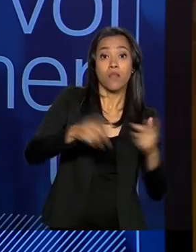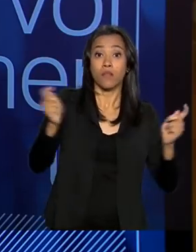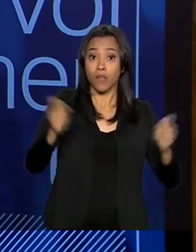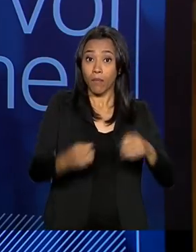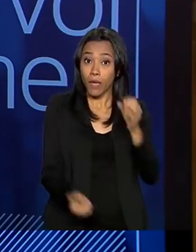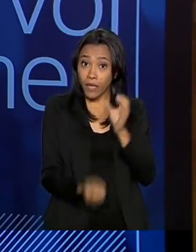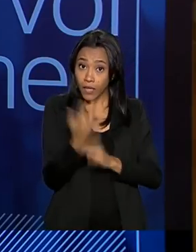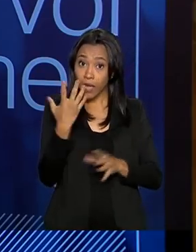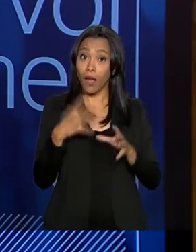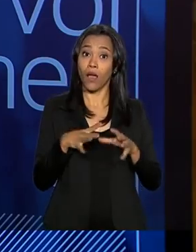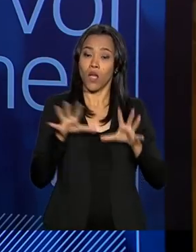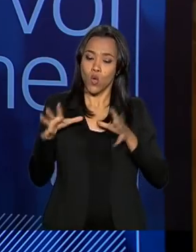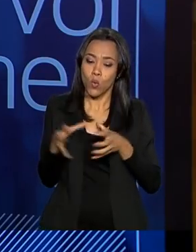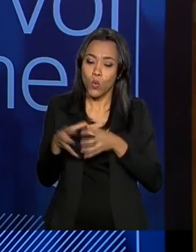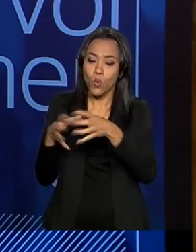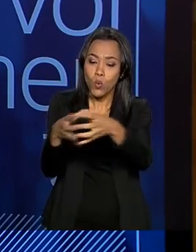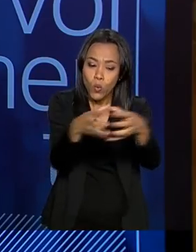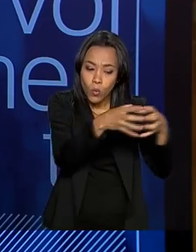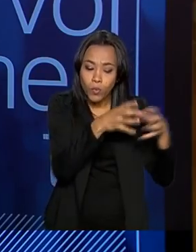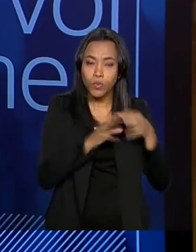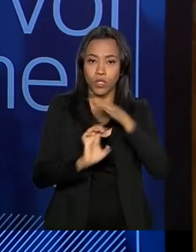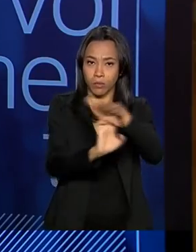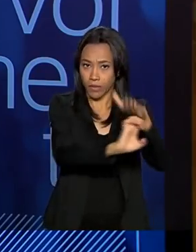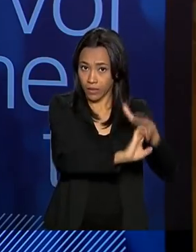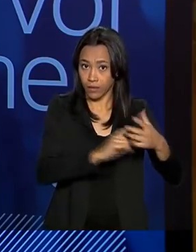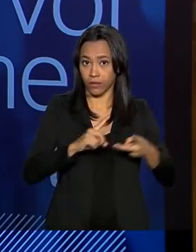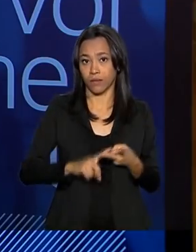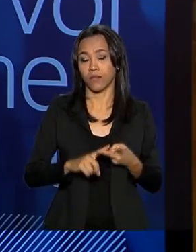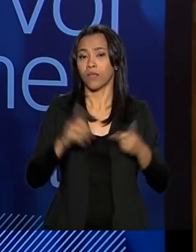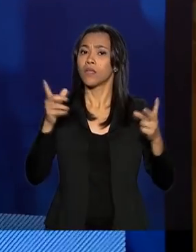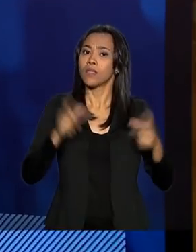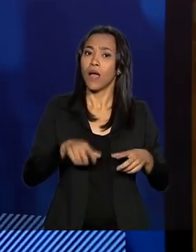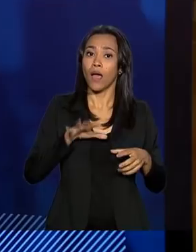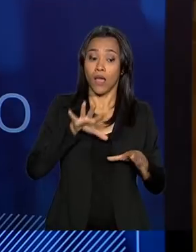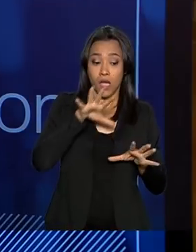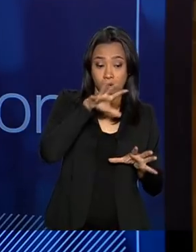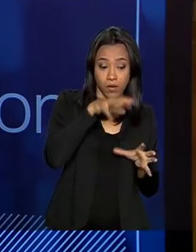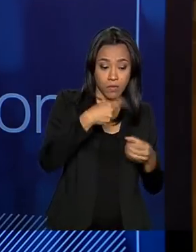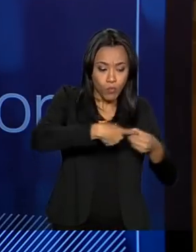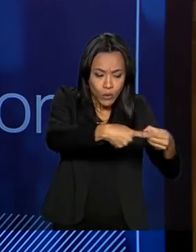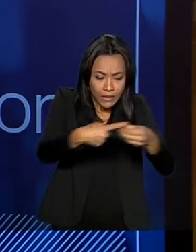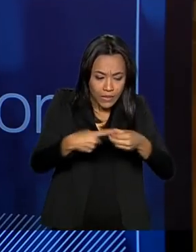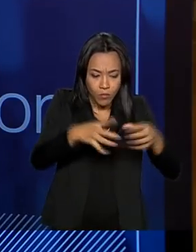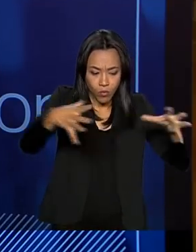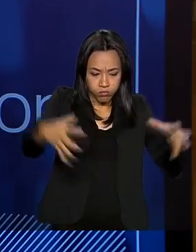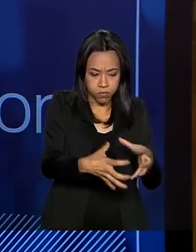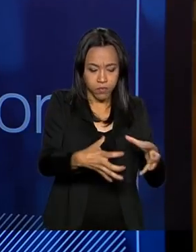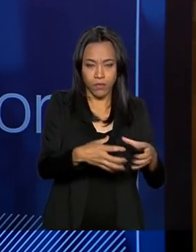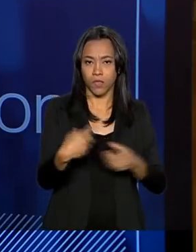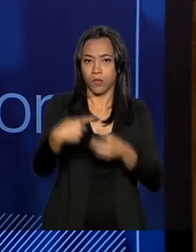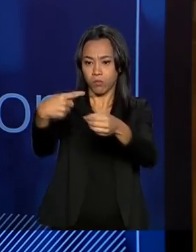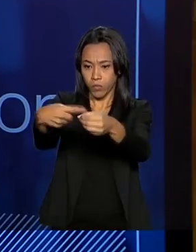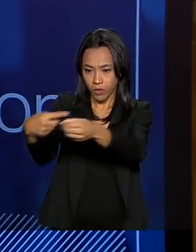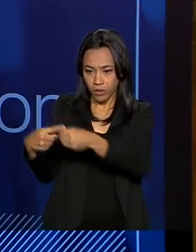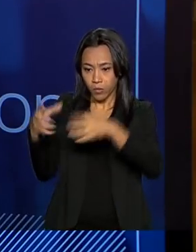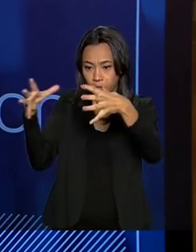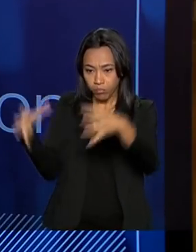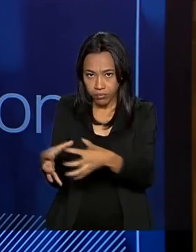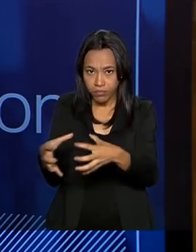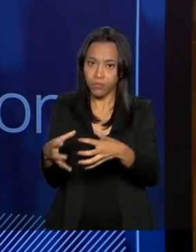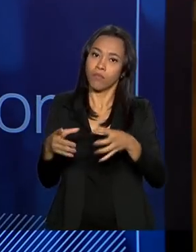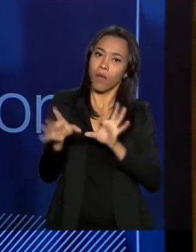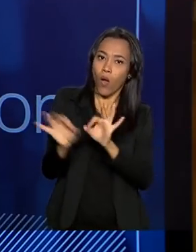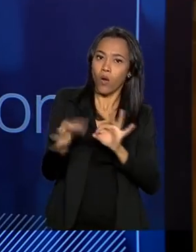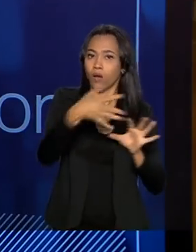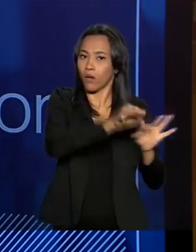municipais, micro-regiões. Neste caso, há dúvida de quem teria a titularidade. E a alteração proposta pelo governo